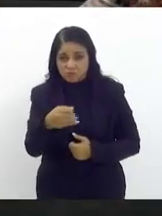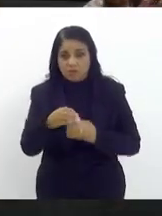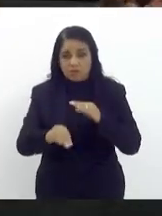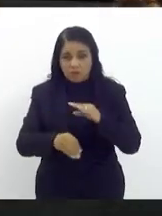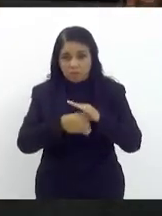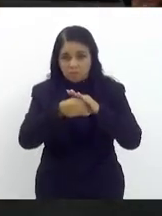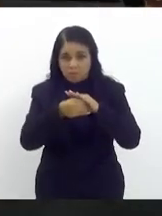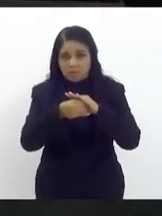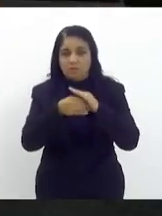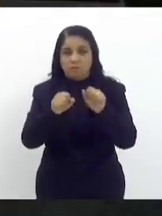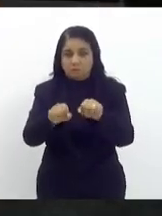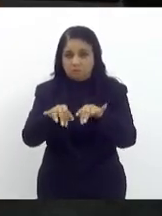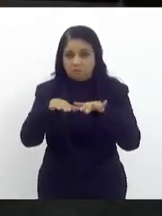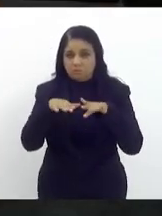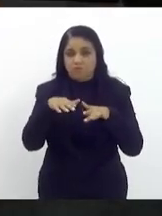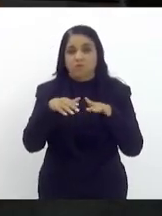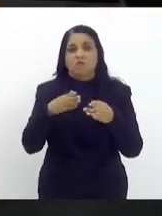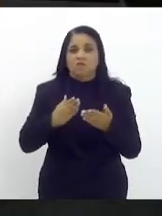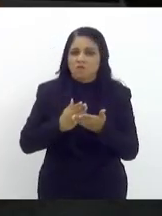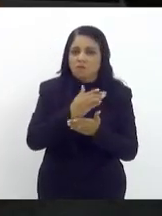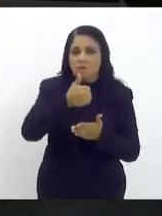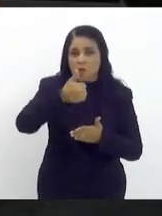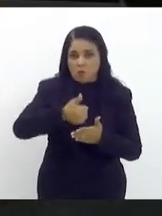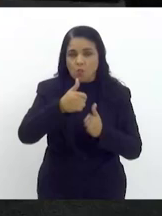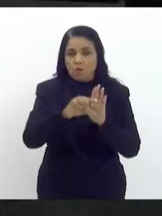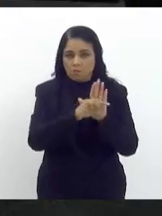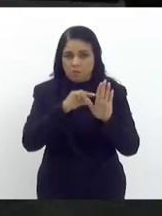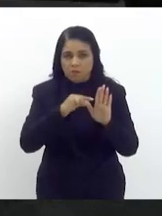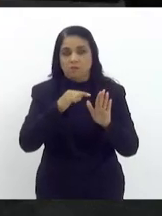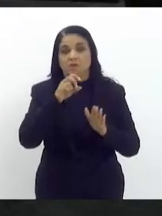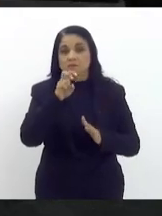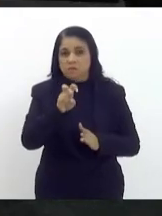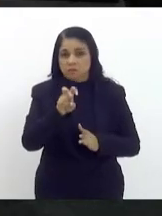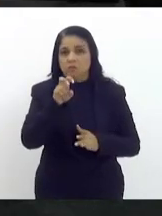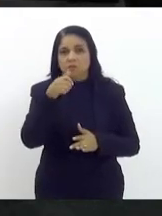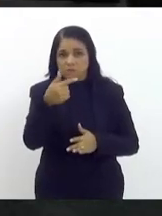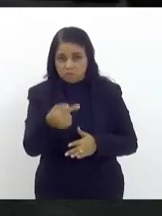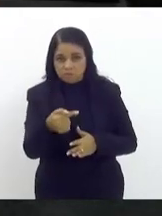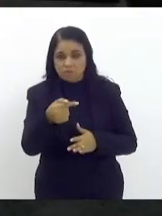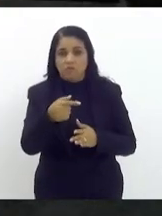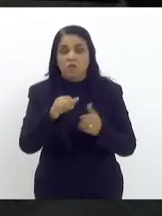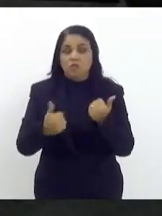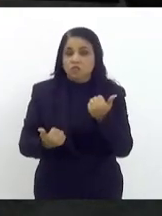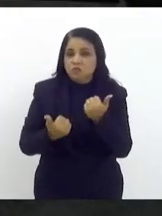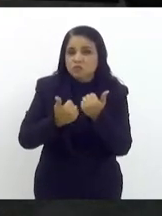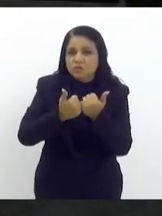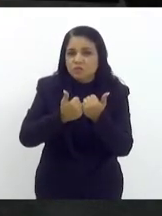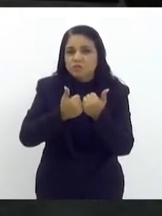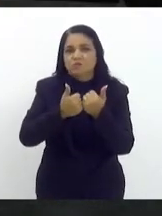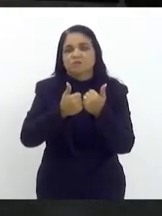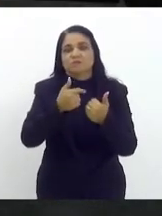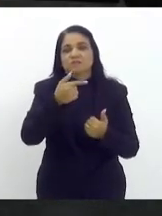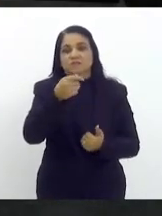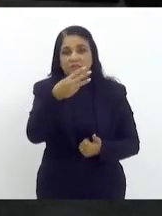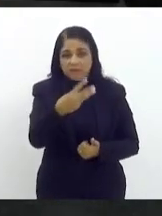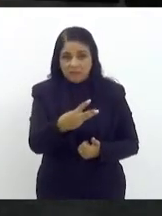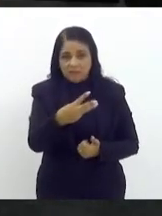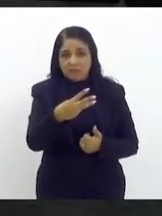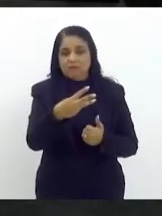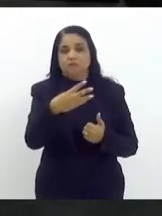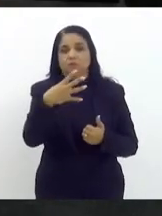favorável as emendas número 1 5 e 7 favorável com subemenda as emendas números 3